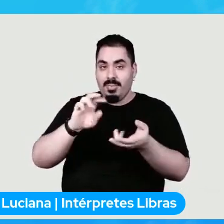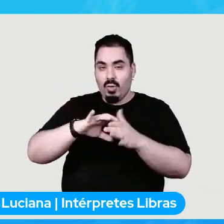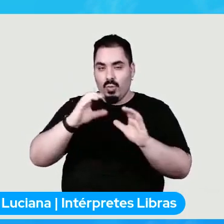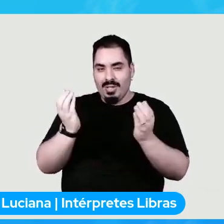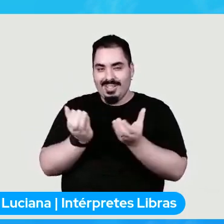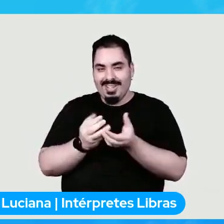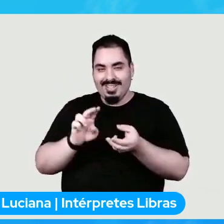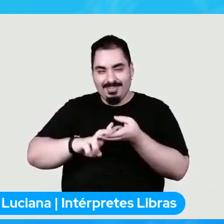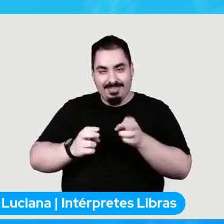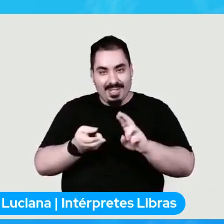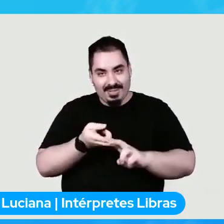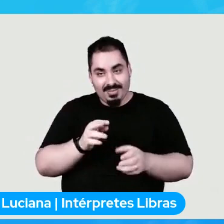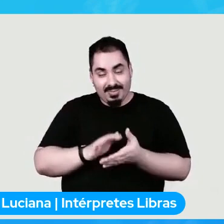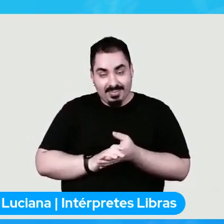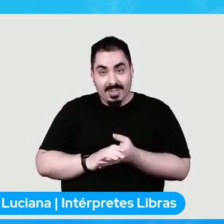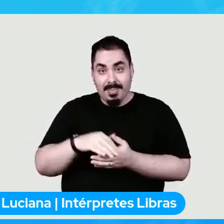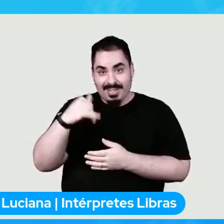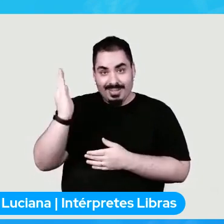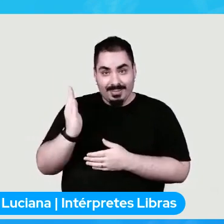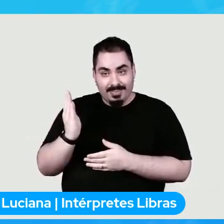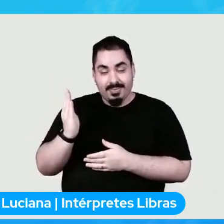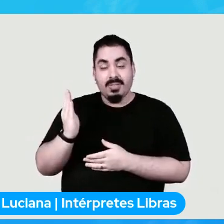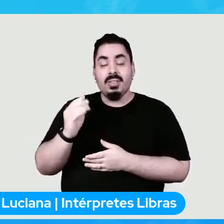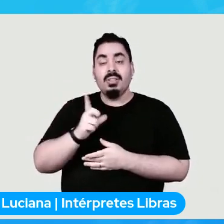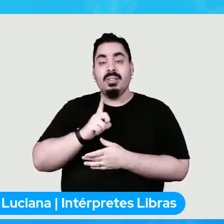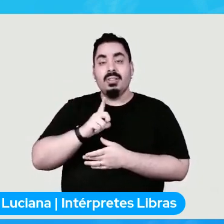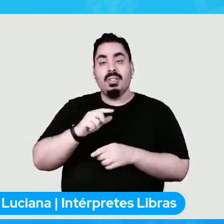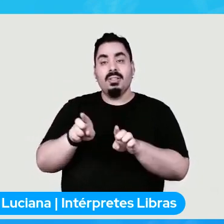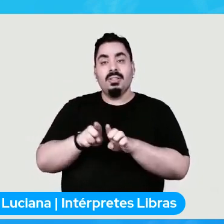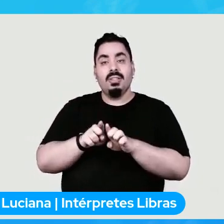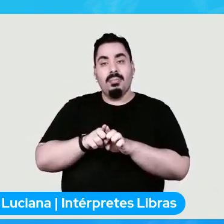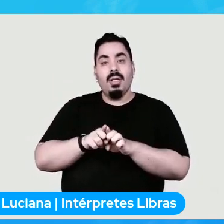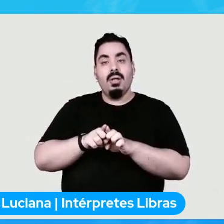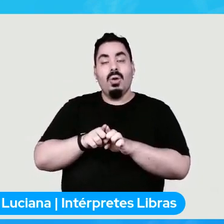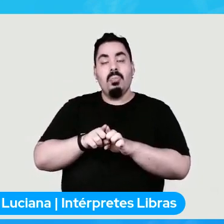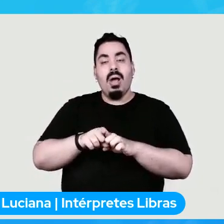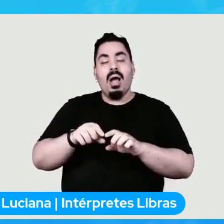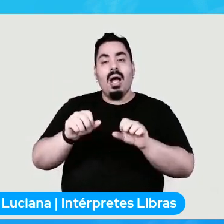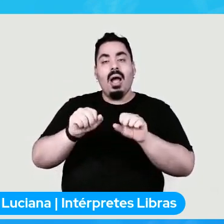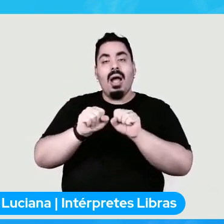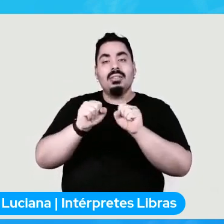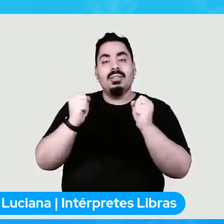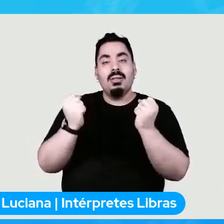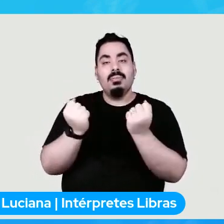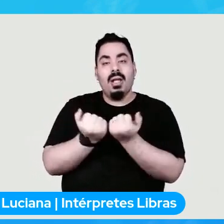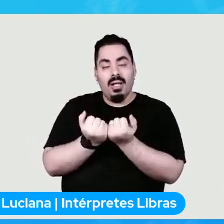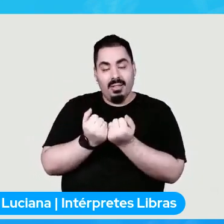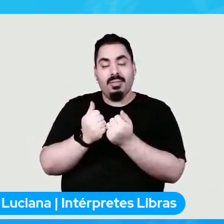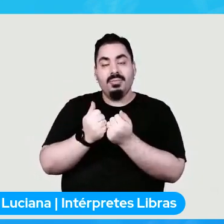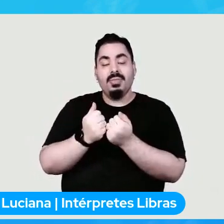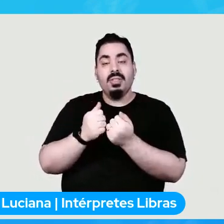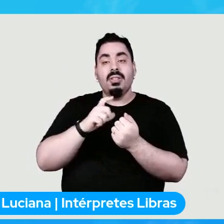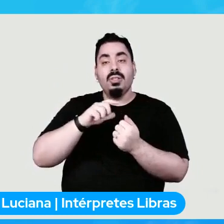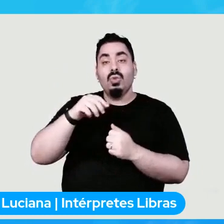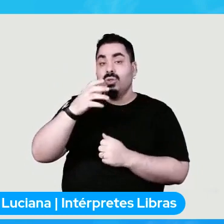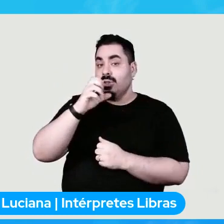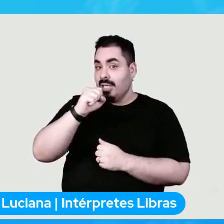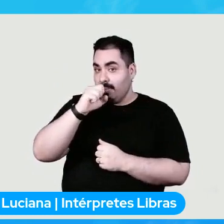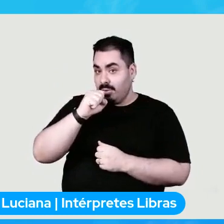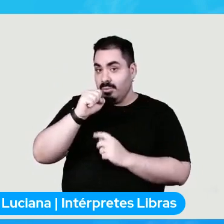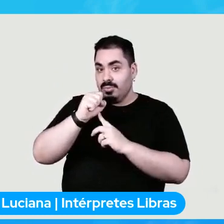haverá uma assembleia, ela acontecerá sábado, às 18h15, no Discord do evento.